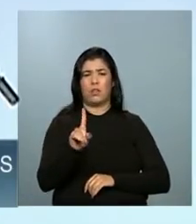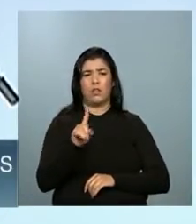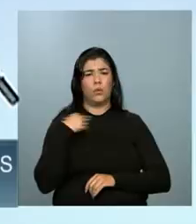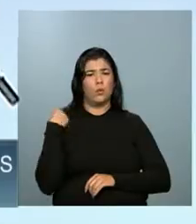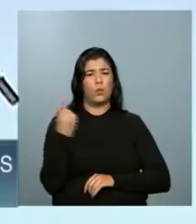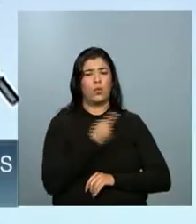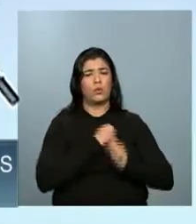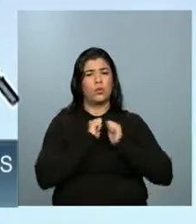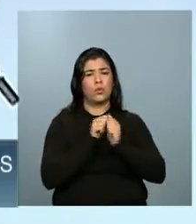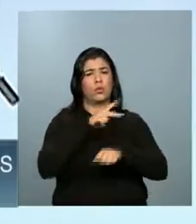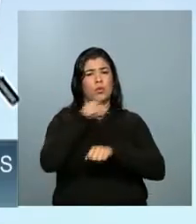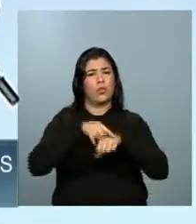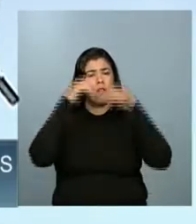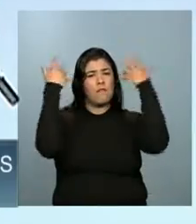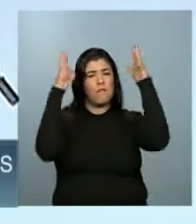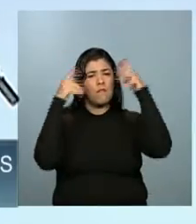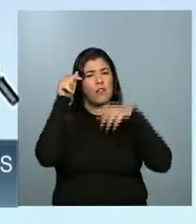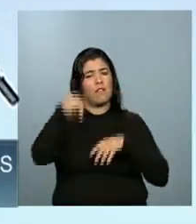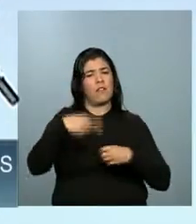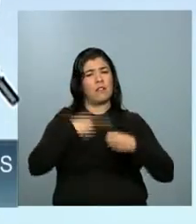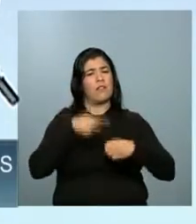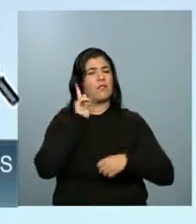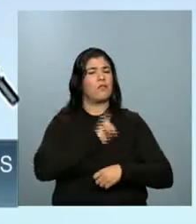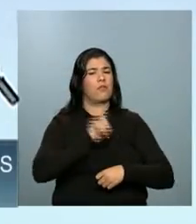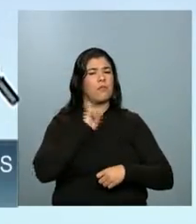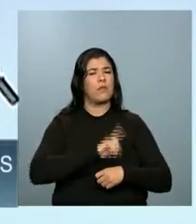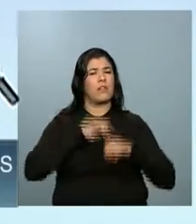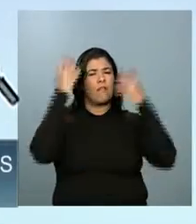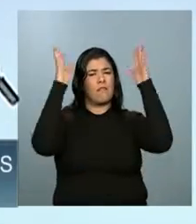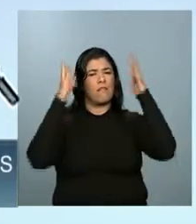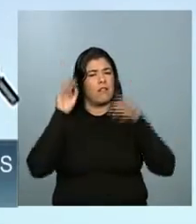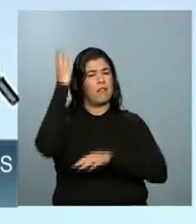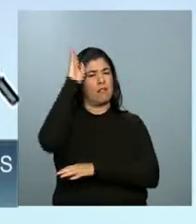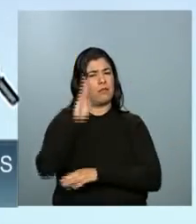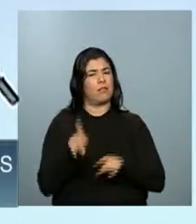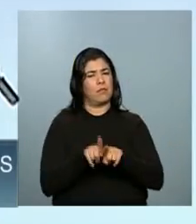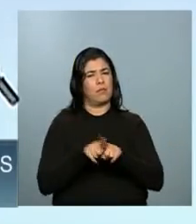nossa pátria. Viva Araguari! Viva Minas Gerais! Viva o Brasil!